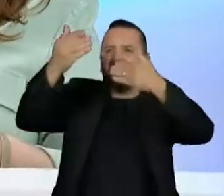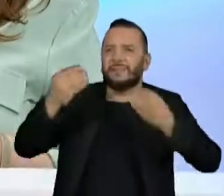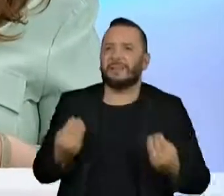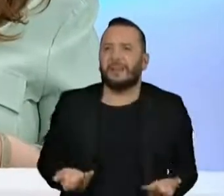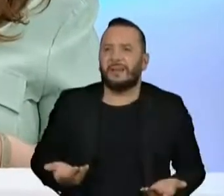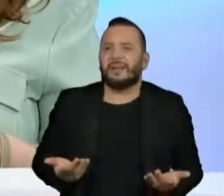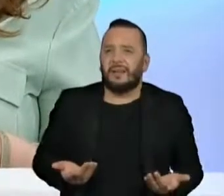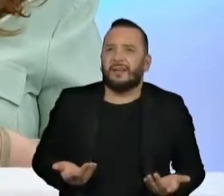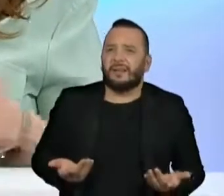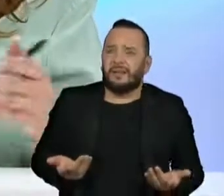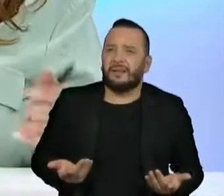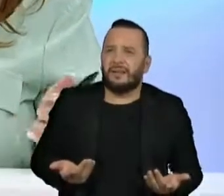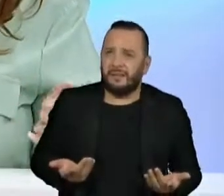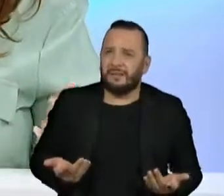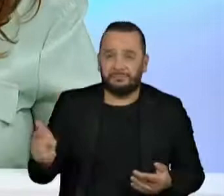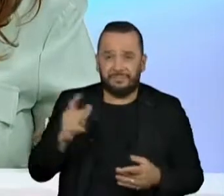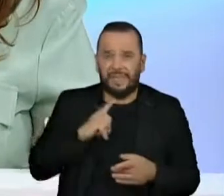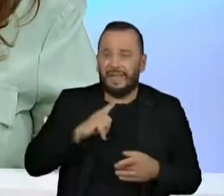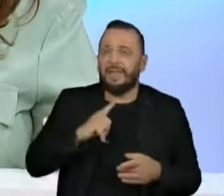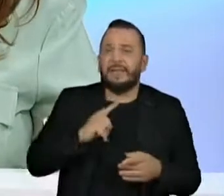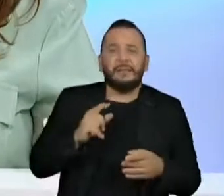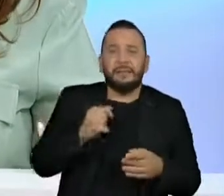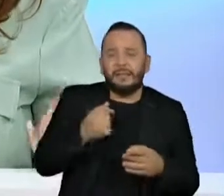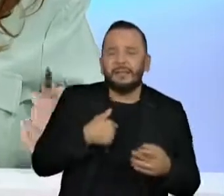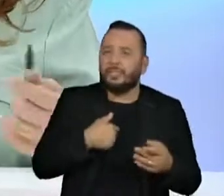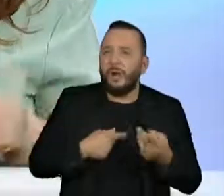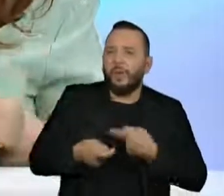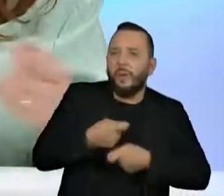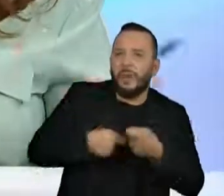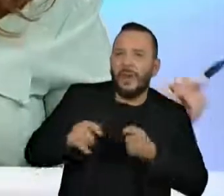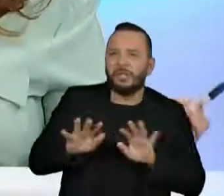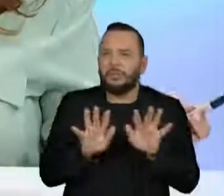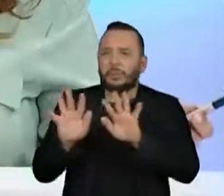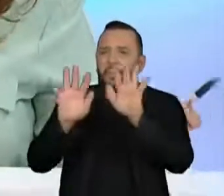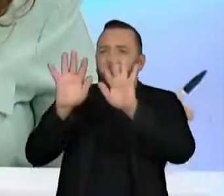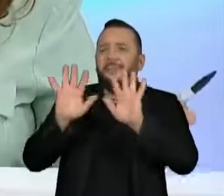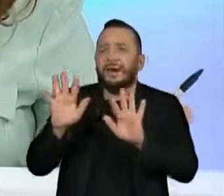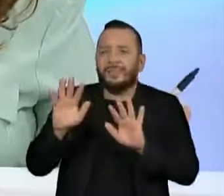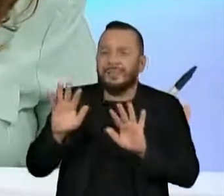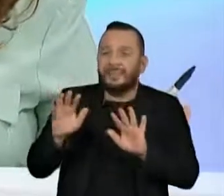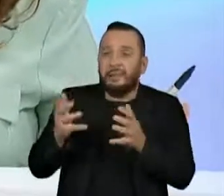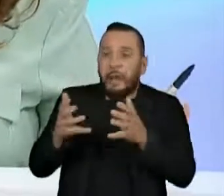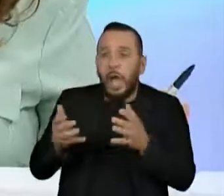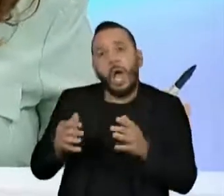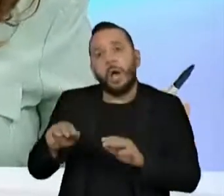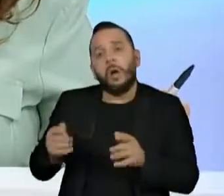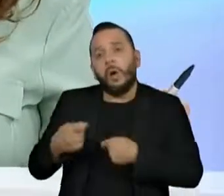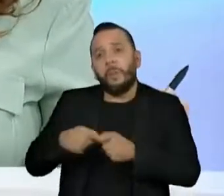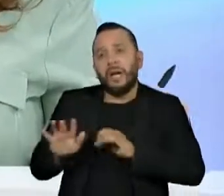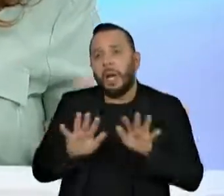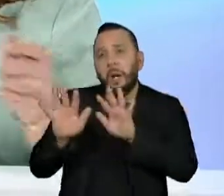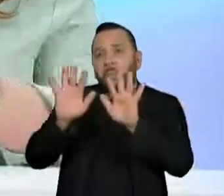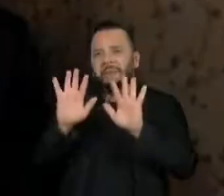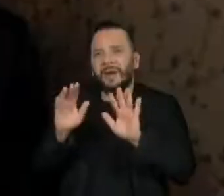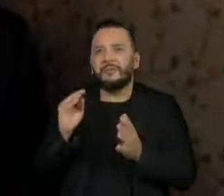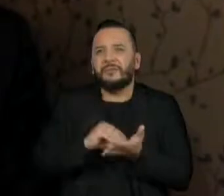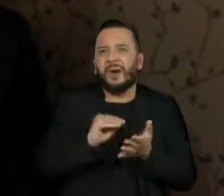complexa como o mercado de carbono, se ainda não conseguimos resolver questões básicas na Amazônia?